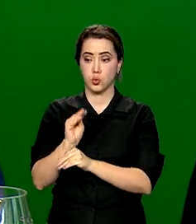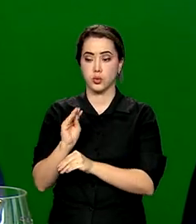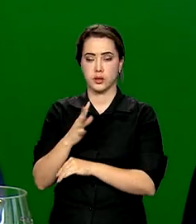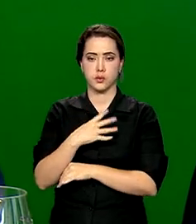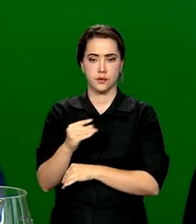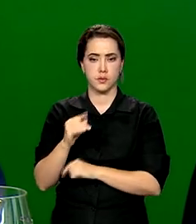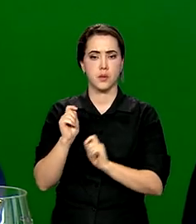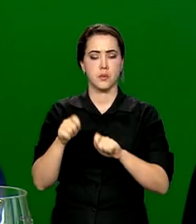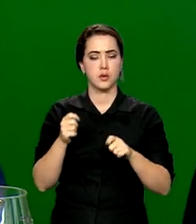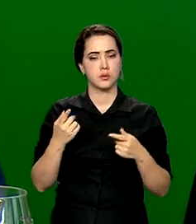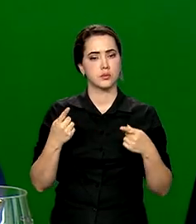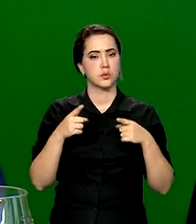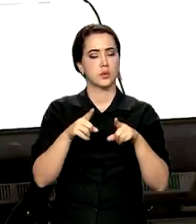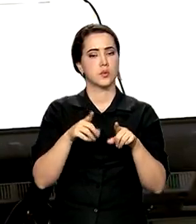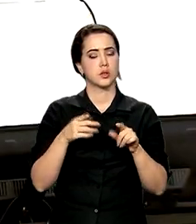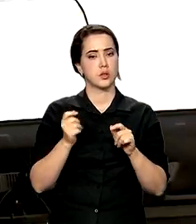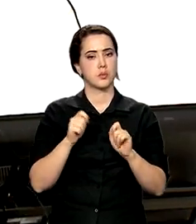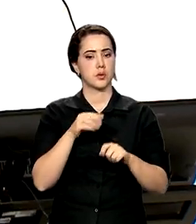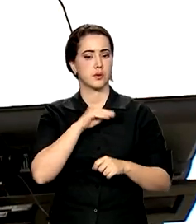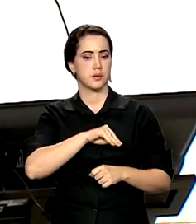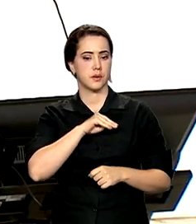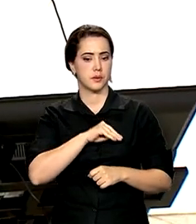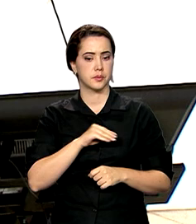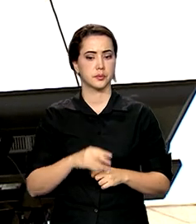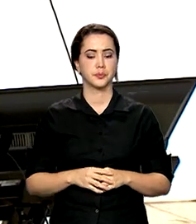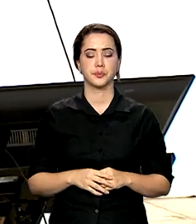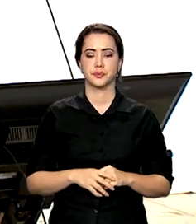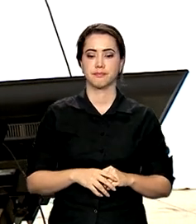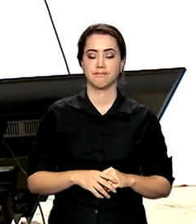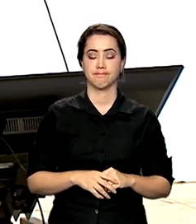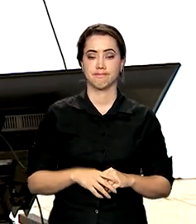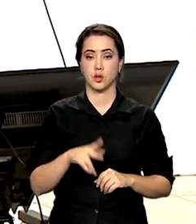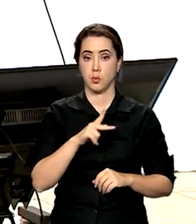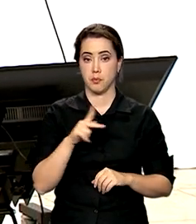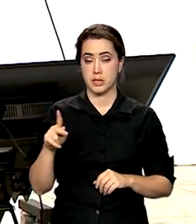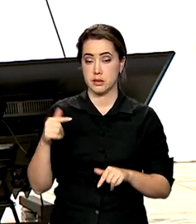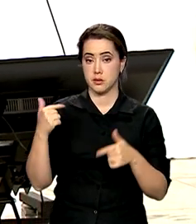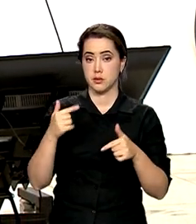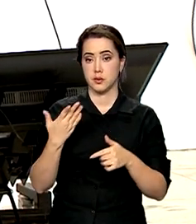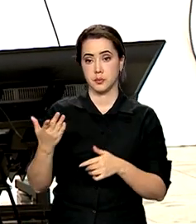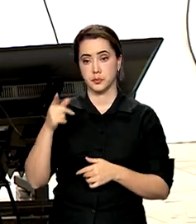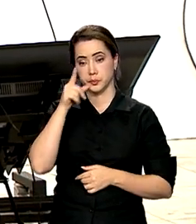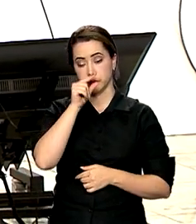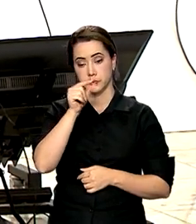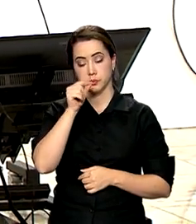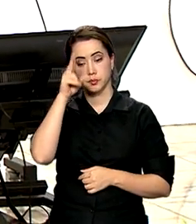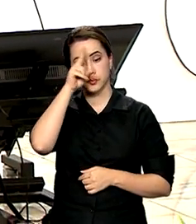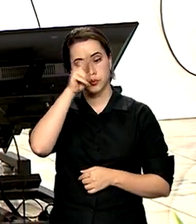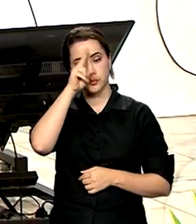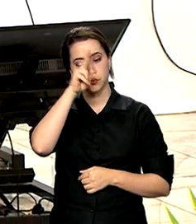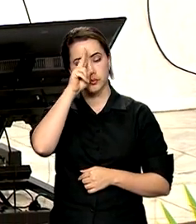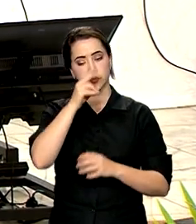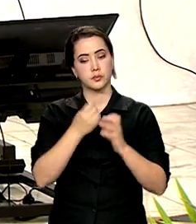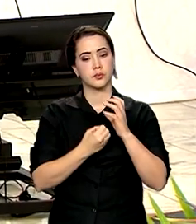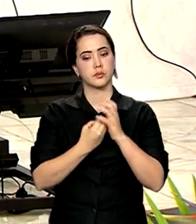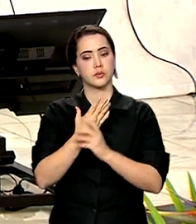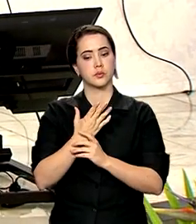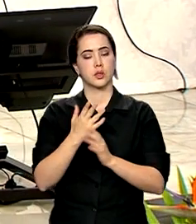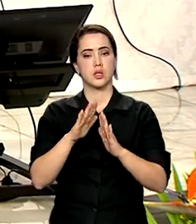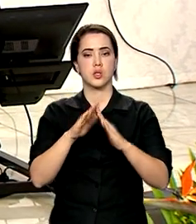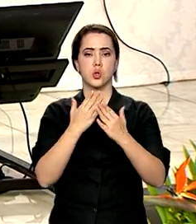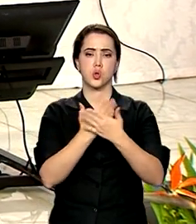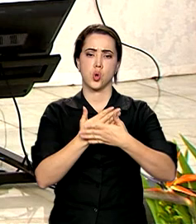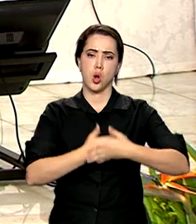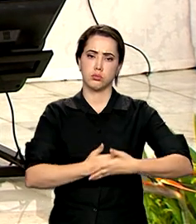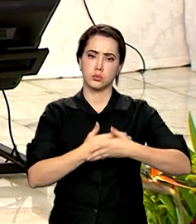ter uma condição da renda. O presidente, em exercício, Geraldo Alckmin, lembrou da instalação de creches